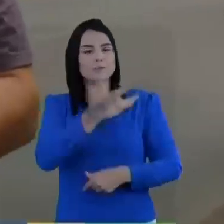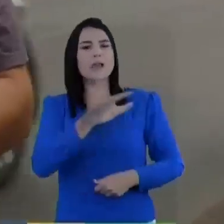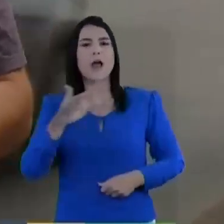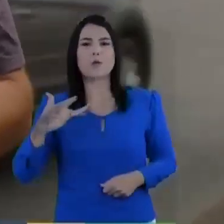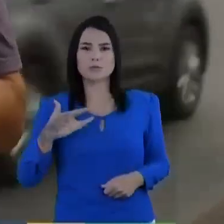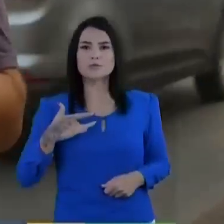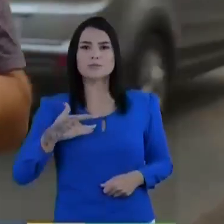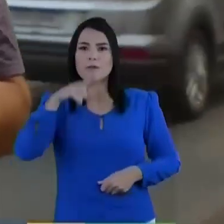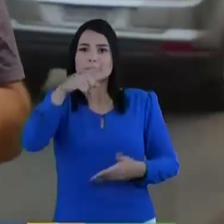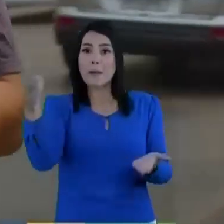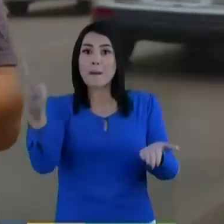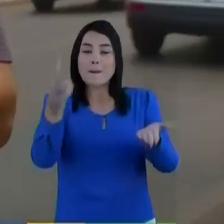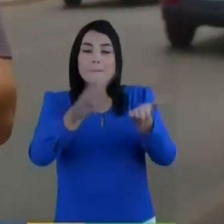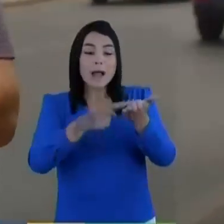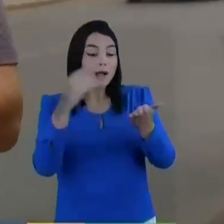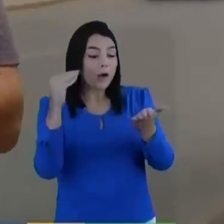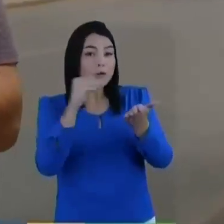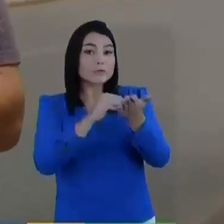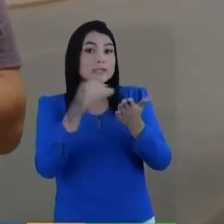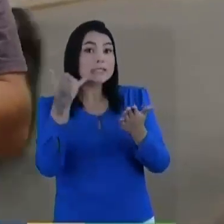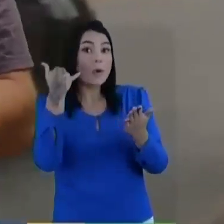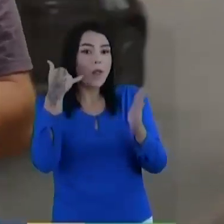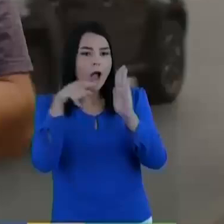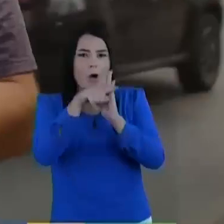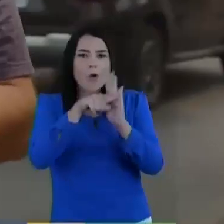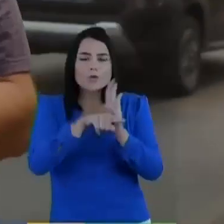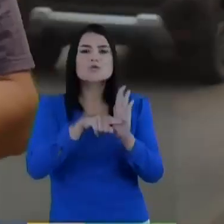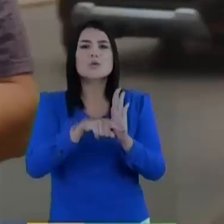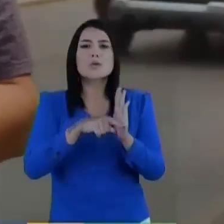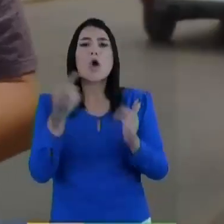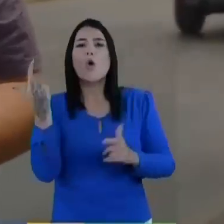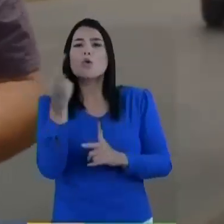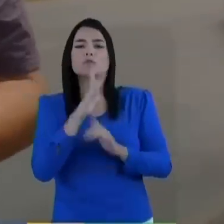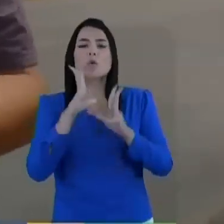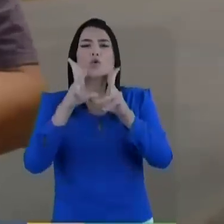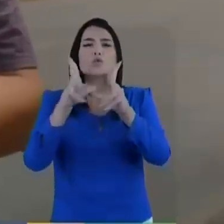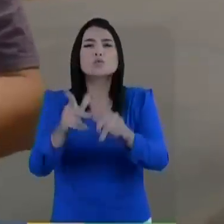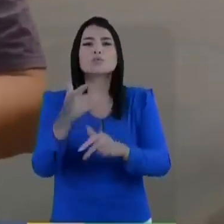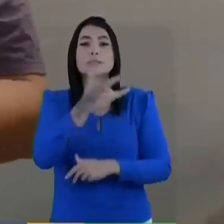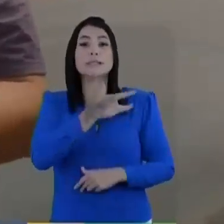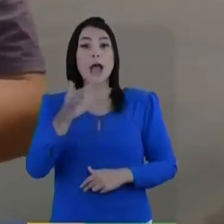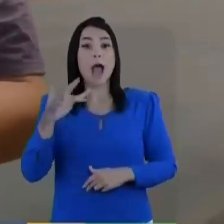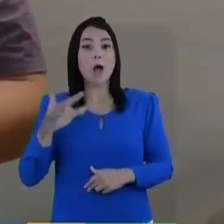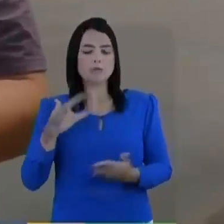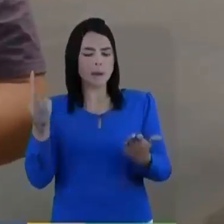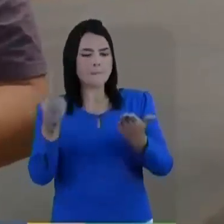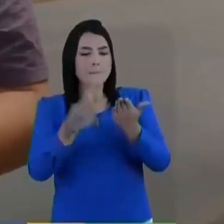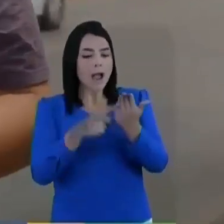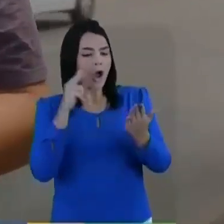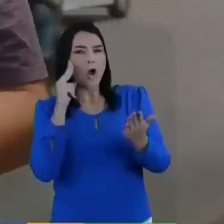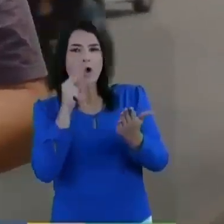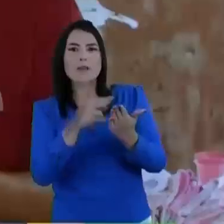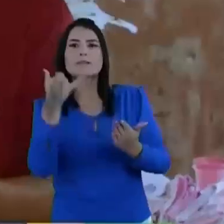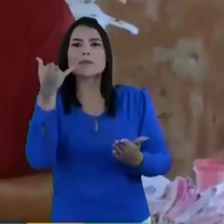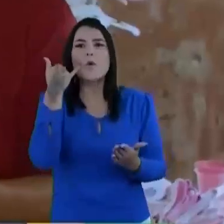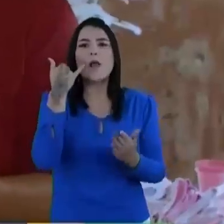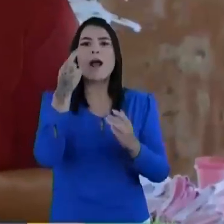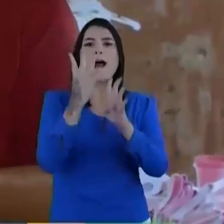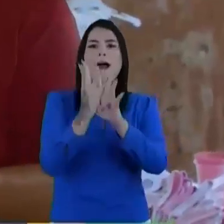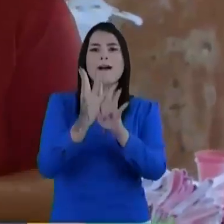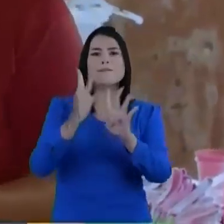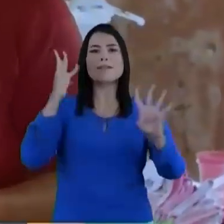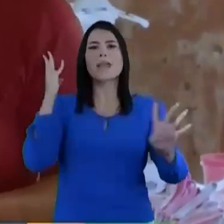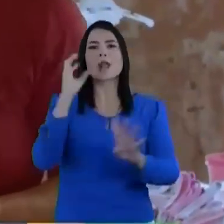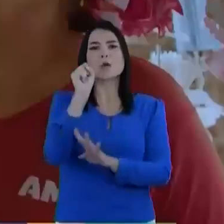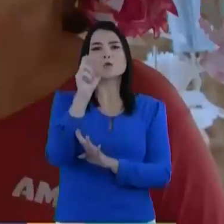marcar consulta via celular. Você conseguirá todos os serviços de saúde agendados. Vê como está você na fila de SUS. Nós estamos